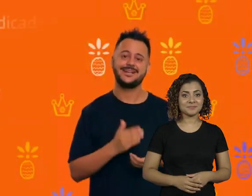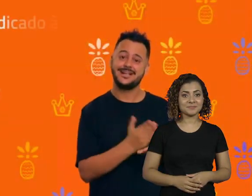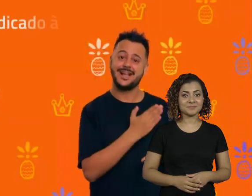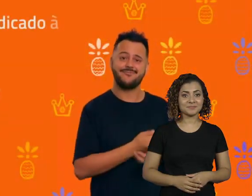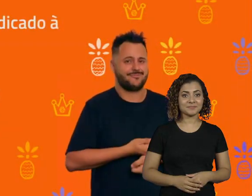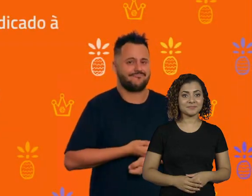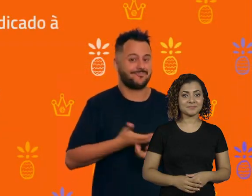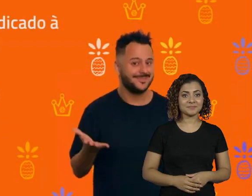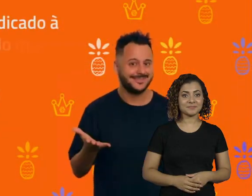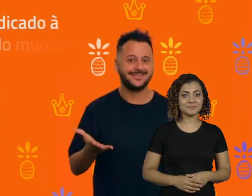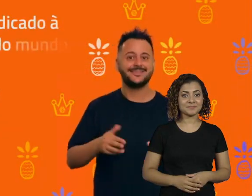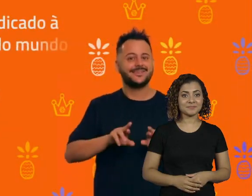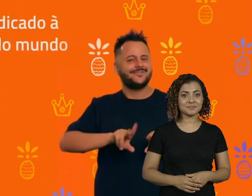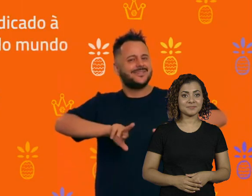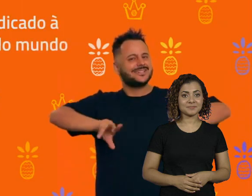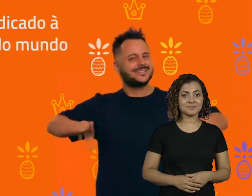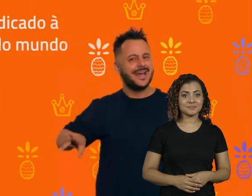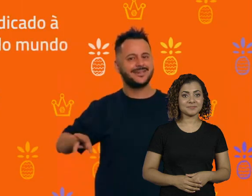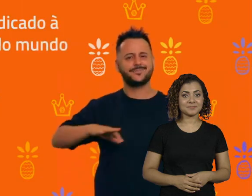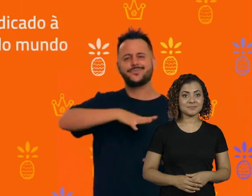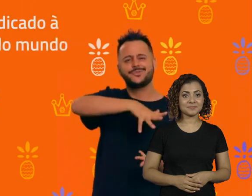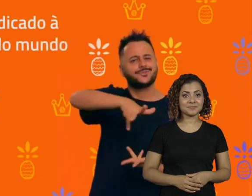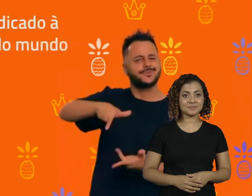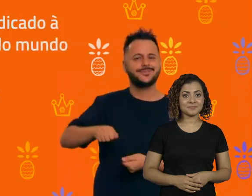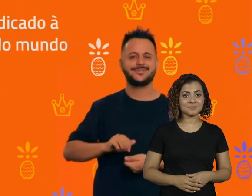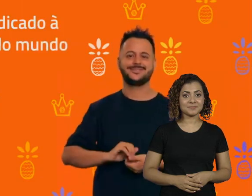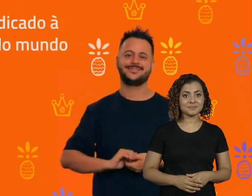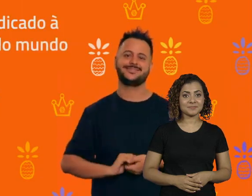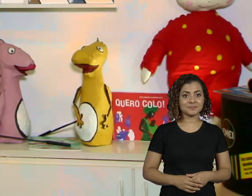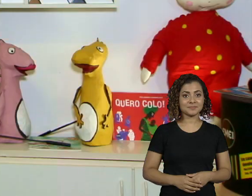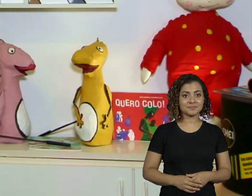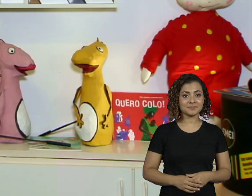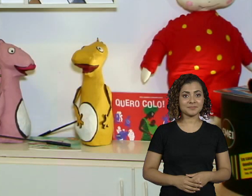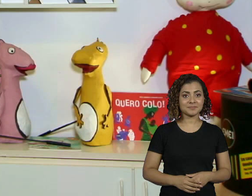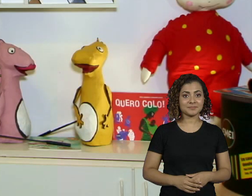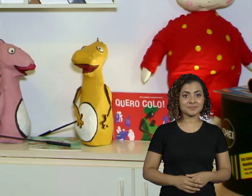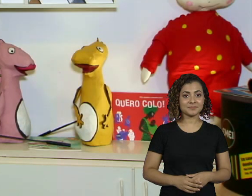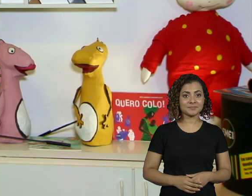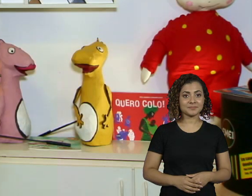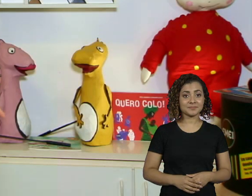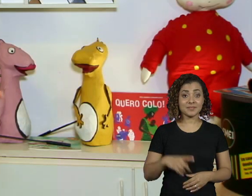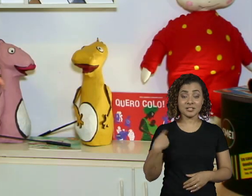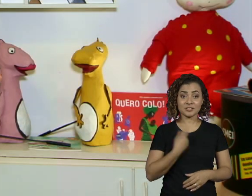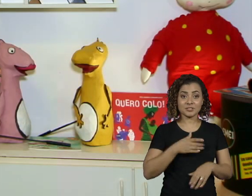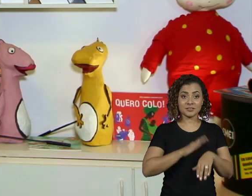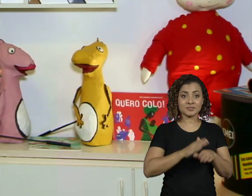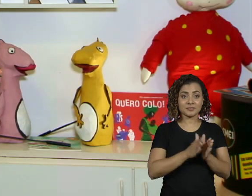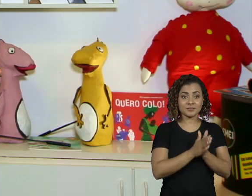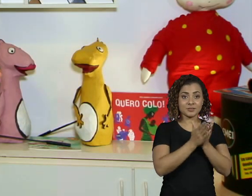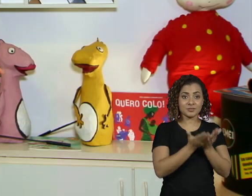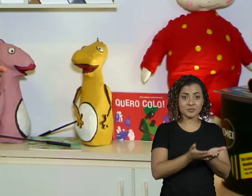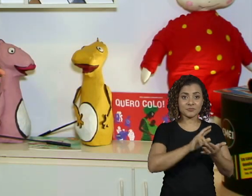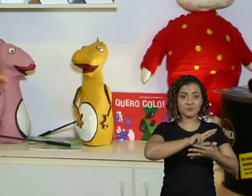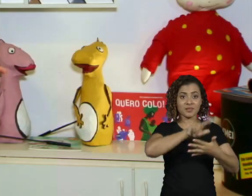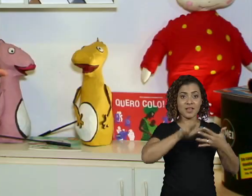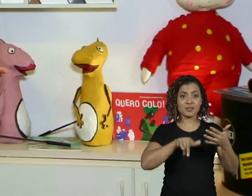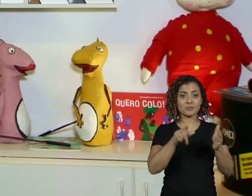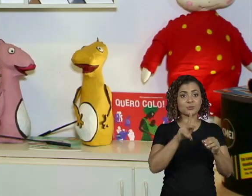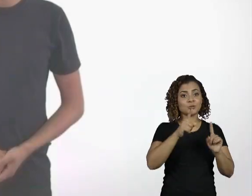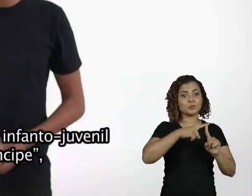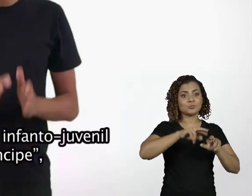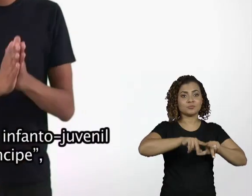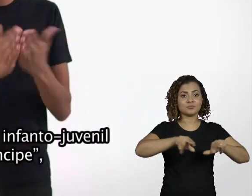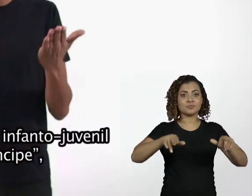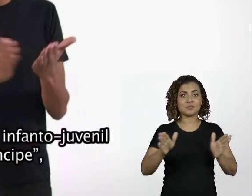Esse livro é dedicado a toda a diferença do mundo. A gente produz livros em múltiplos formatos acessíveis.